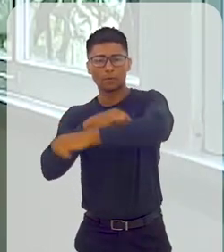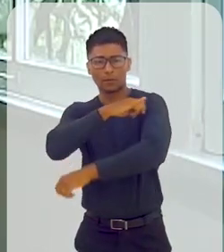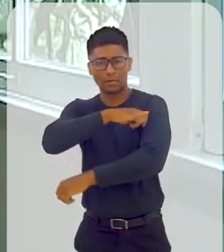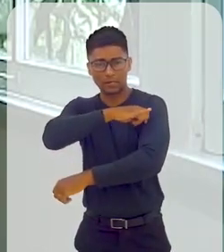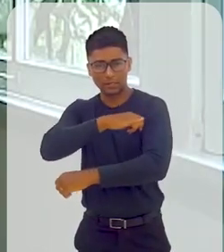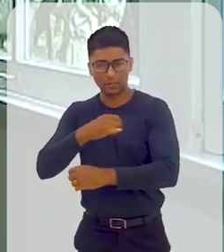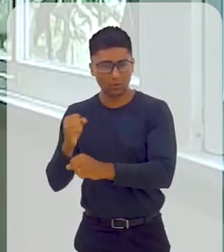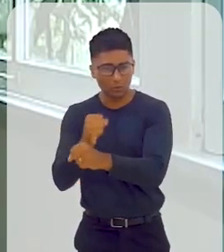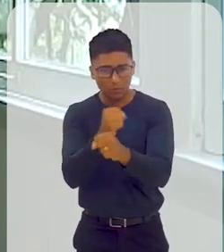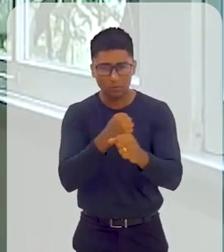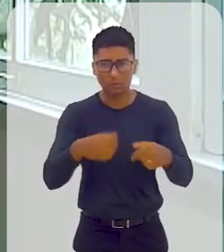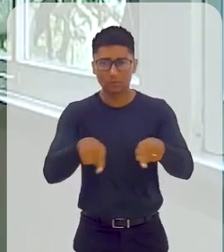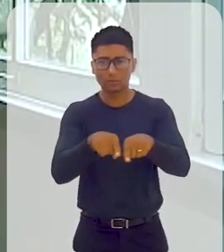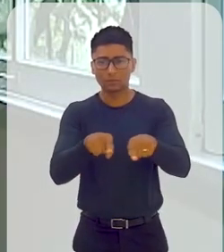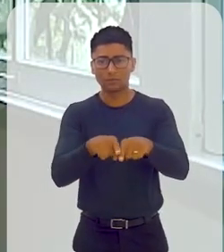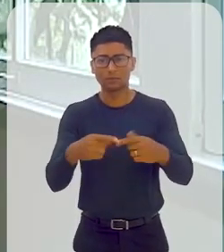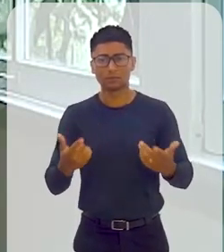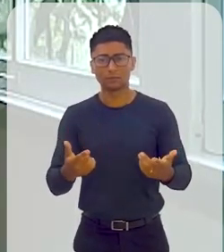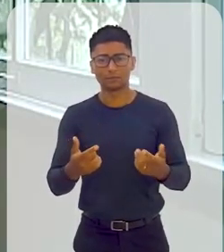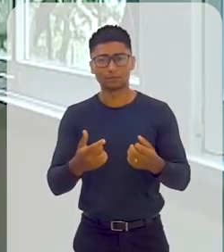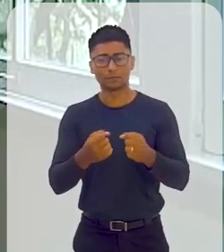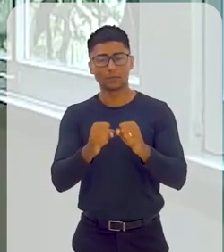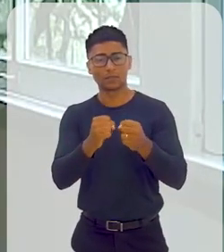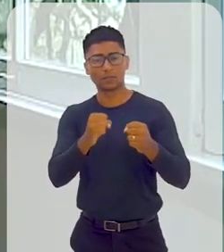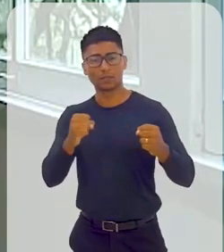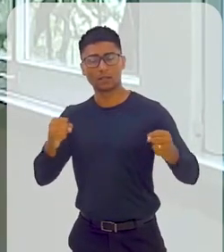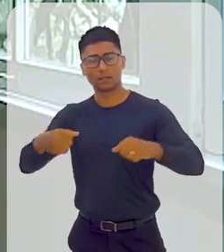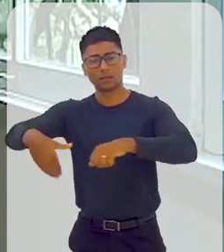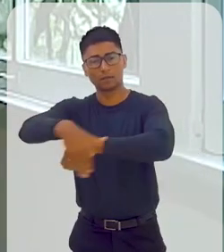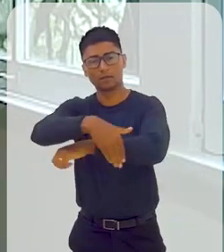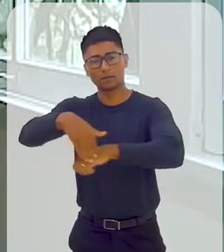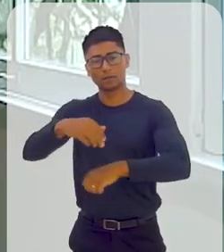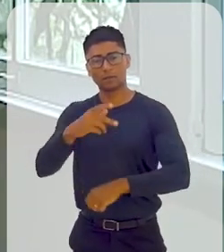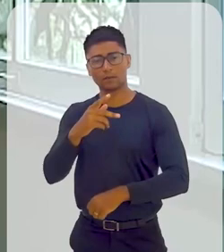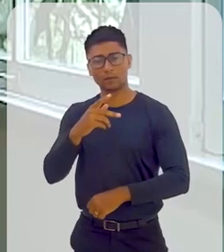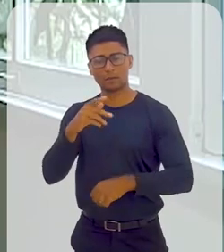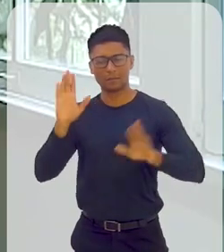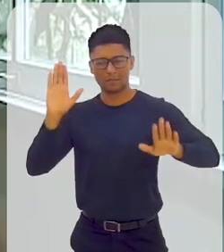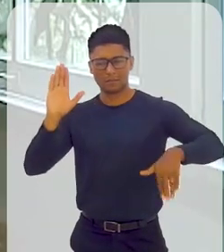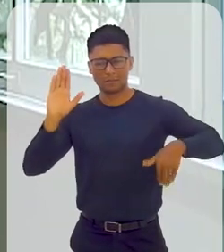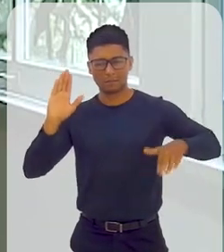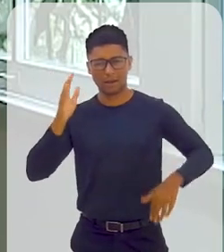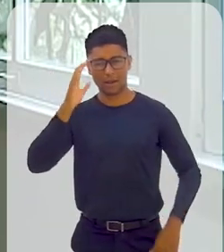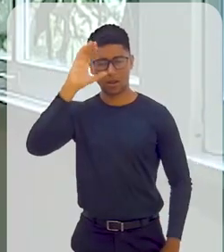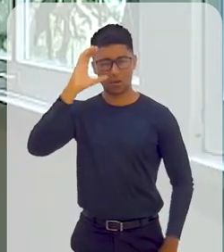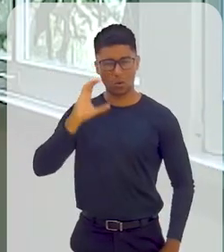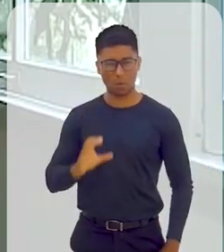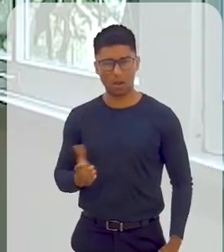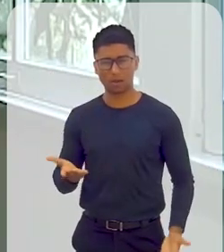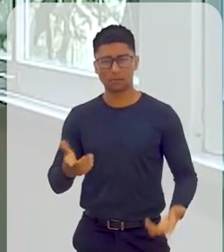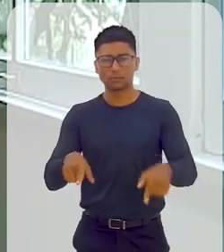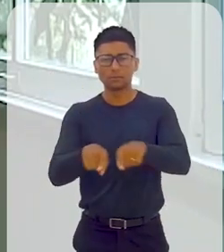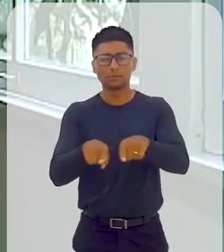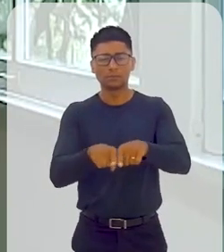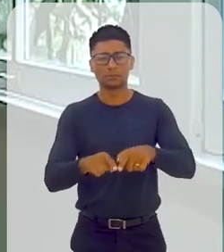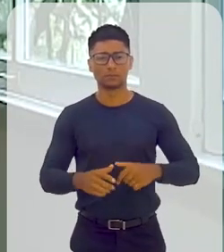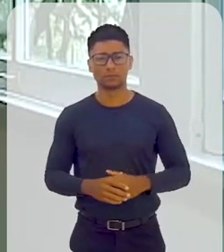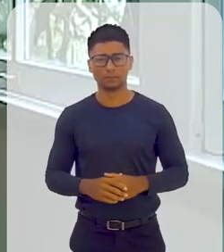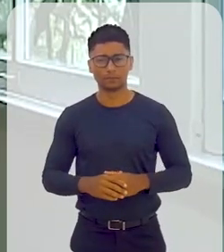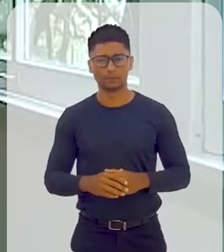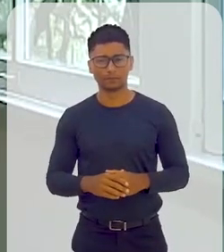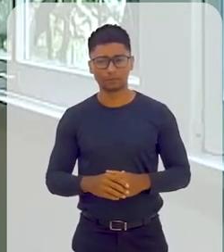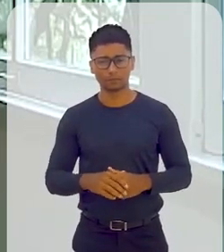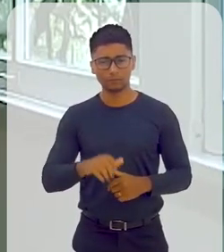Niterói, quando você fala dos túneis, quando você fala do alargamento da Praia de Copacabana, da